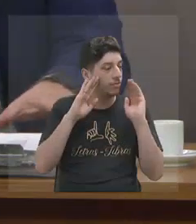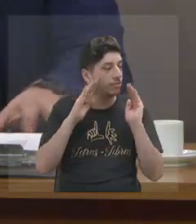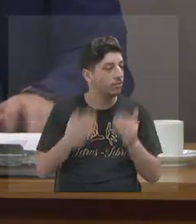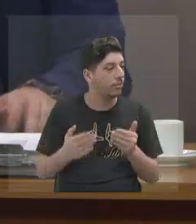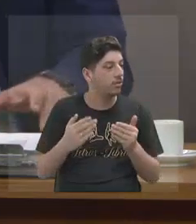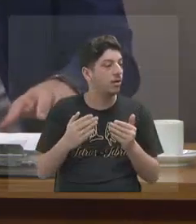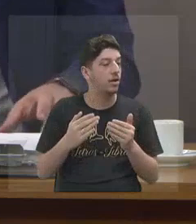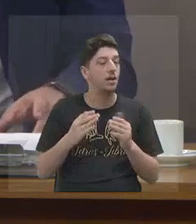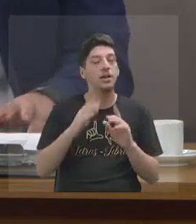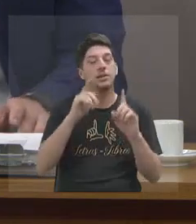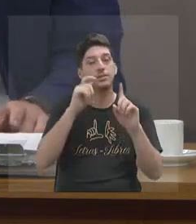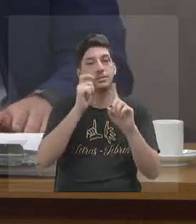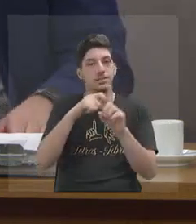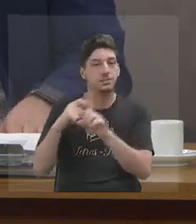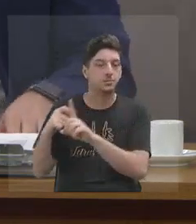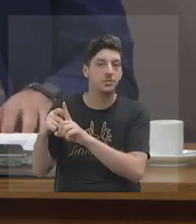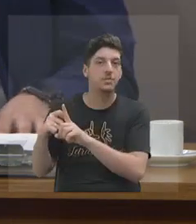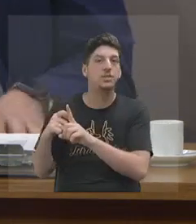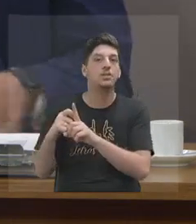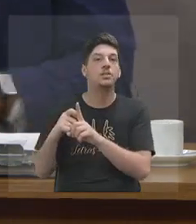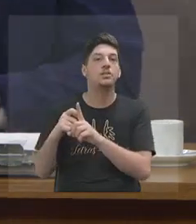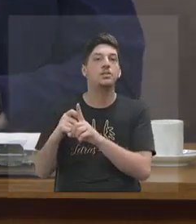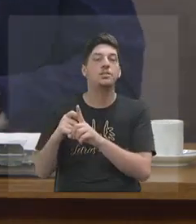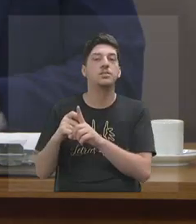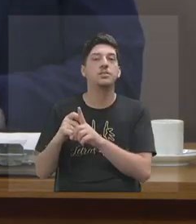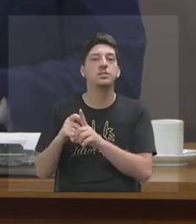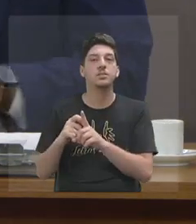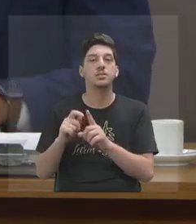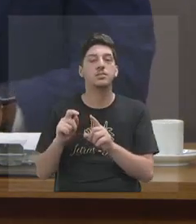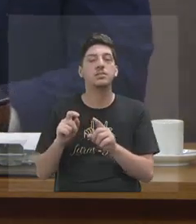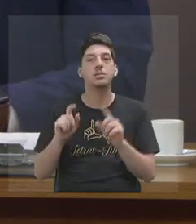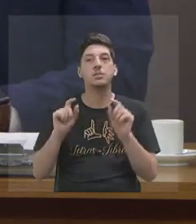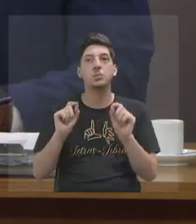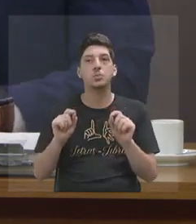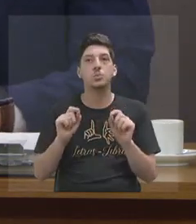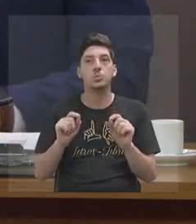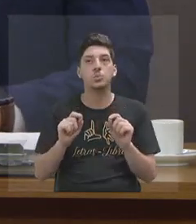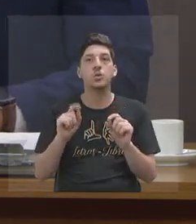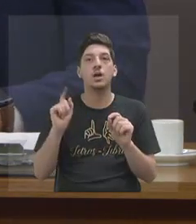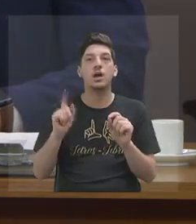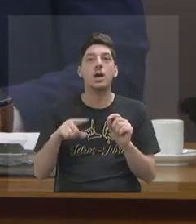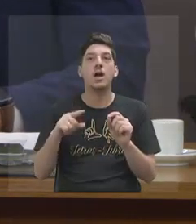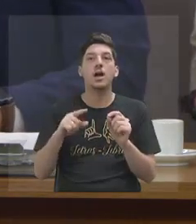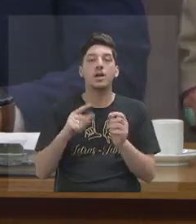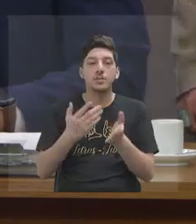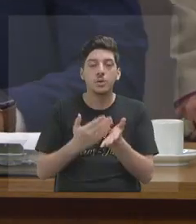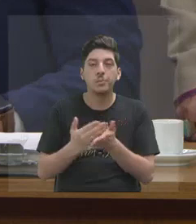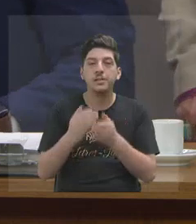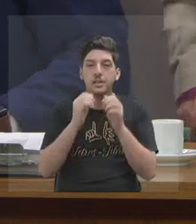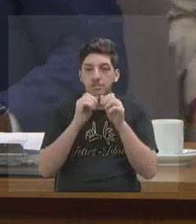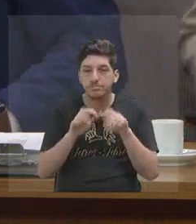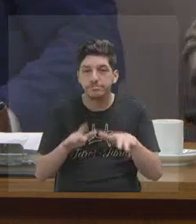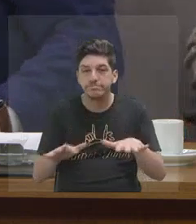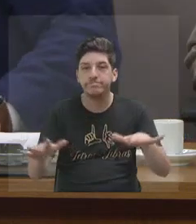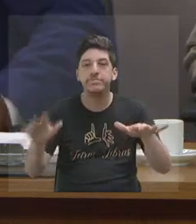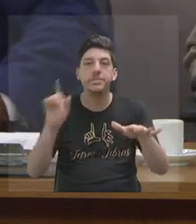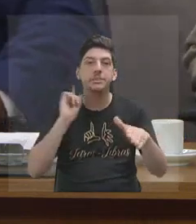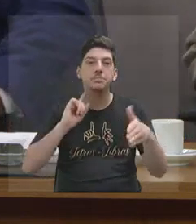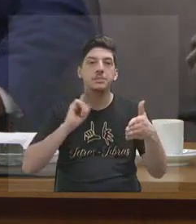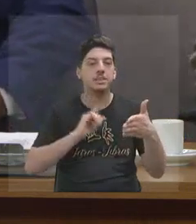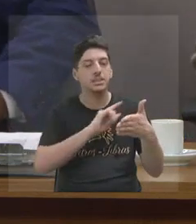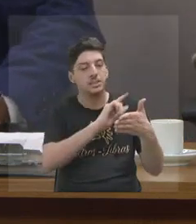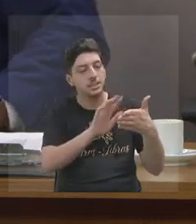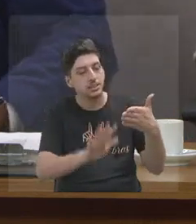meses com o nosso mantra, que é a interiorização e a expansão da empresa mineira de